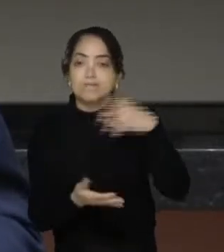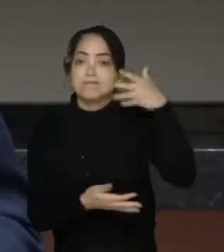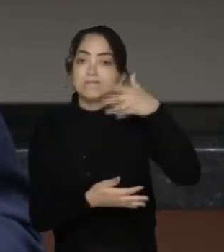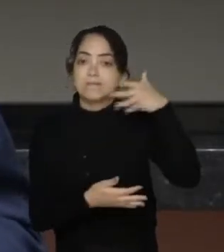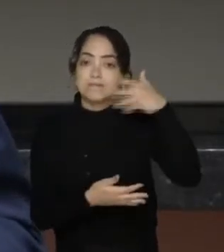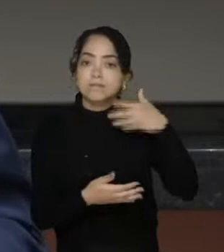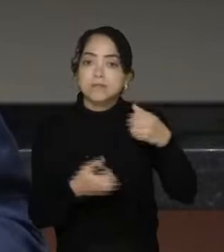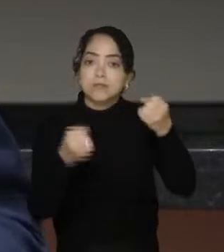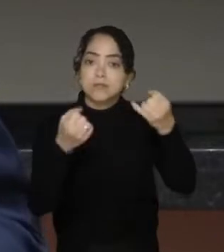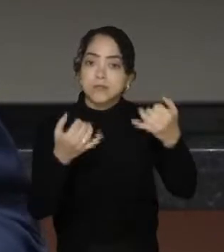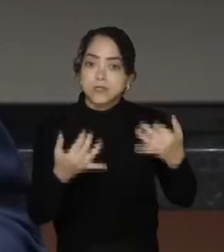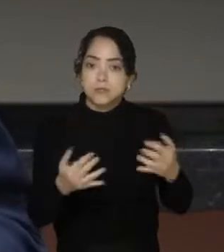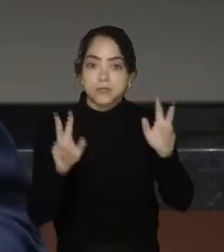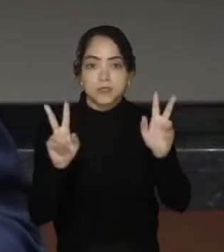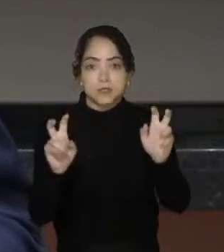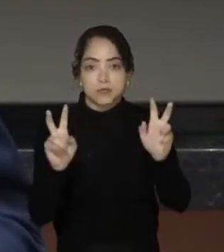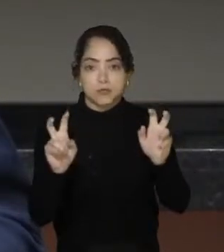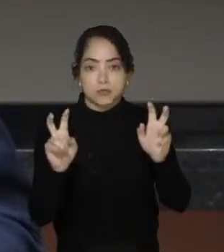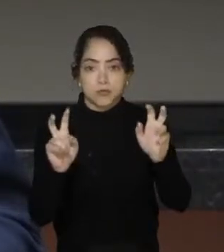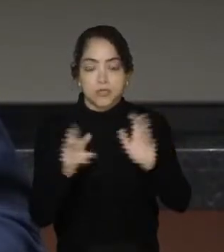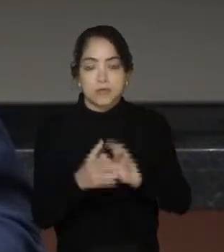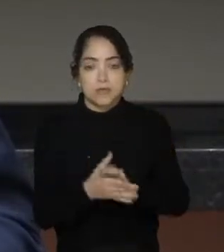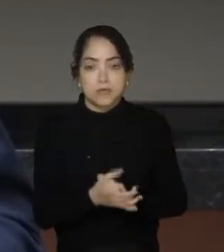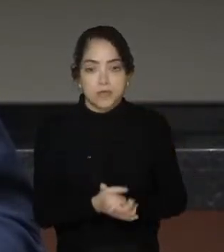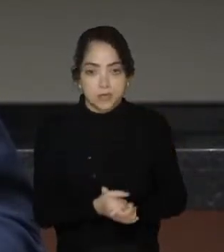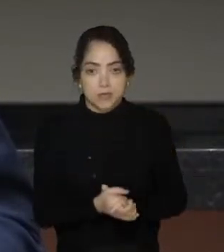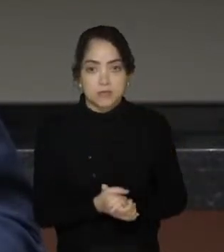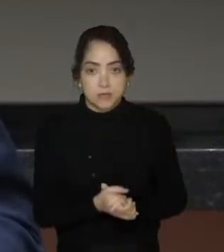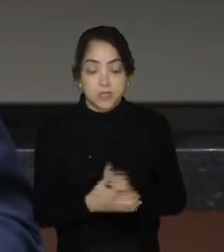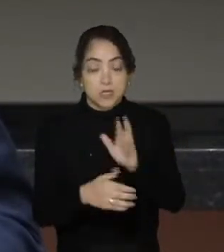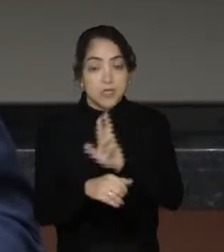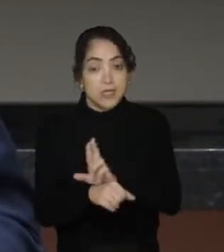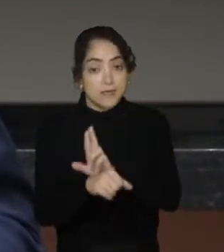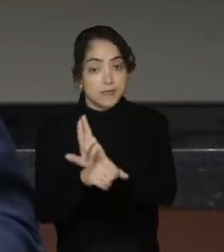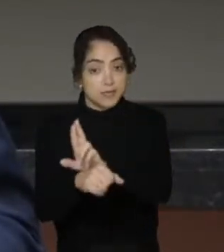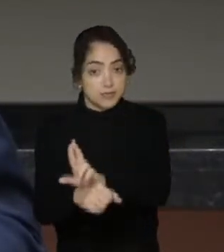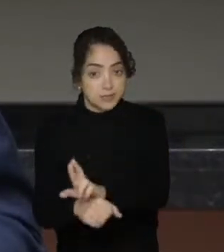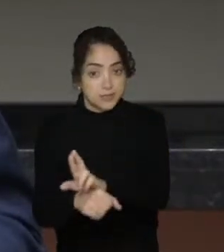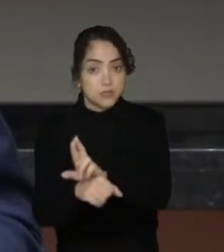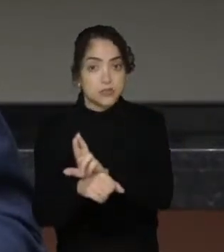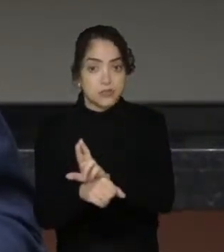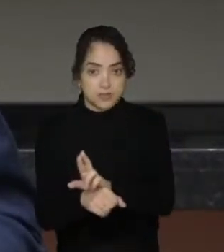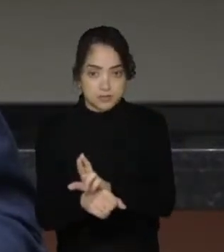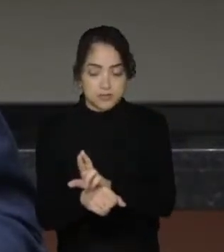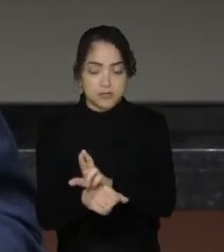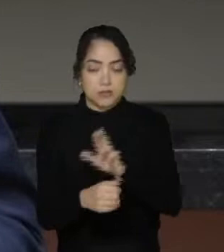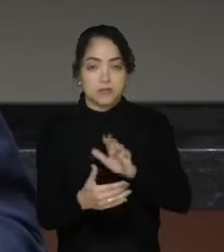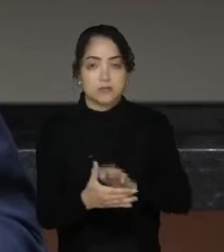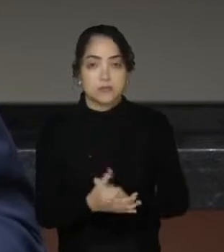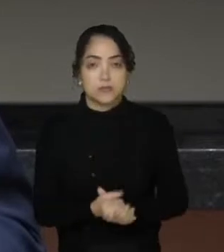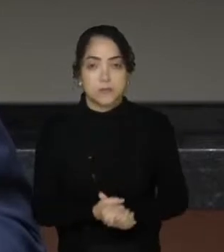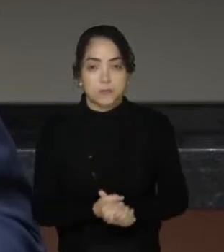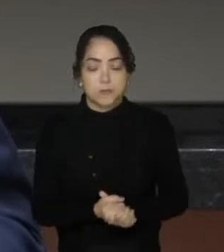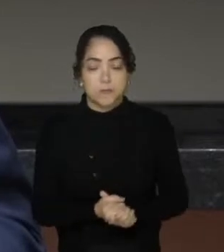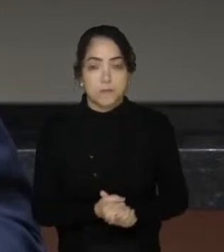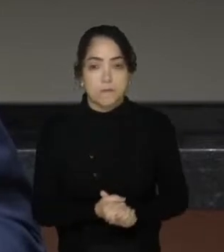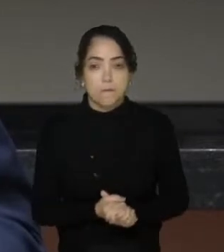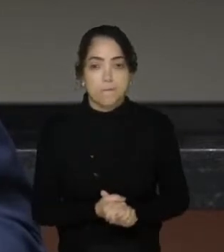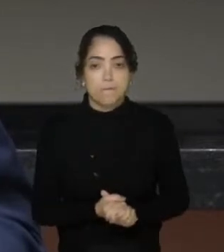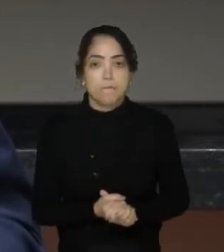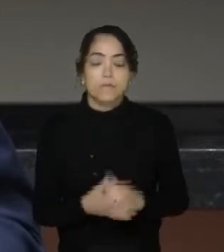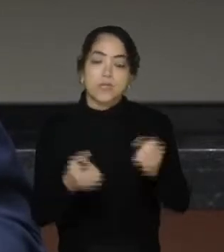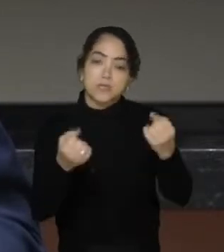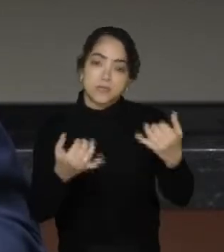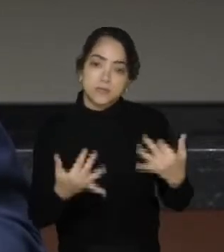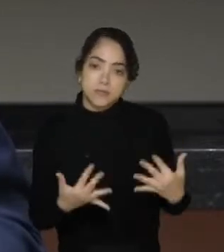para falar acerca das ações realizadas pela representatividade da referida associação. Explicações